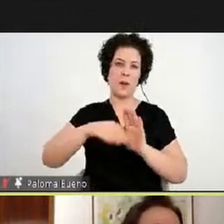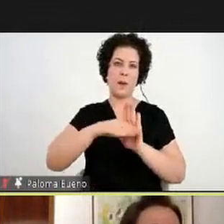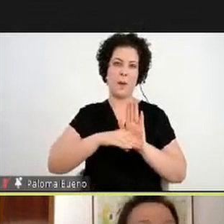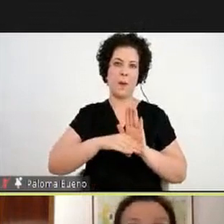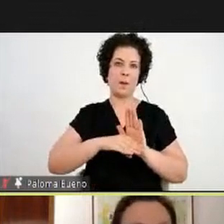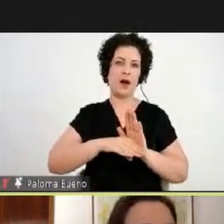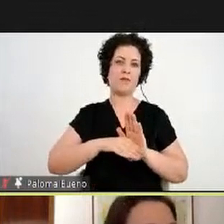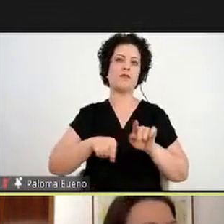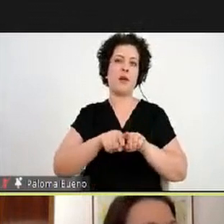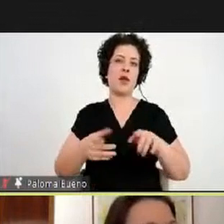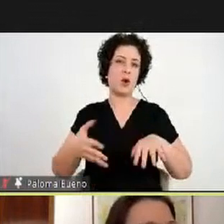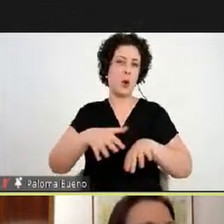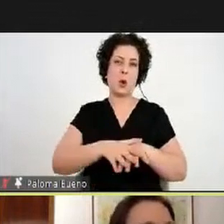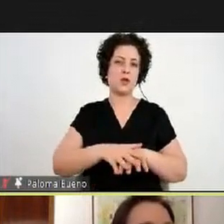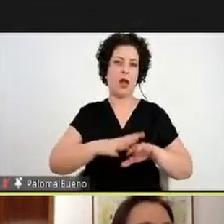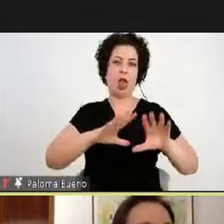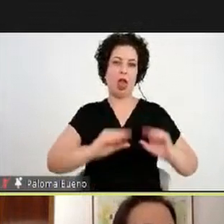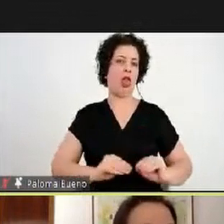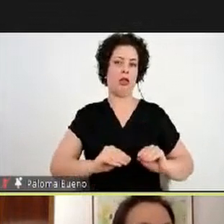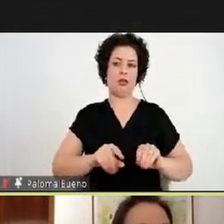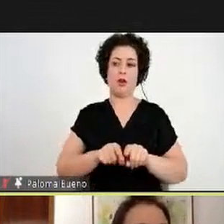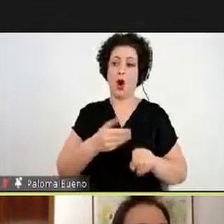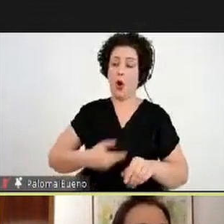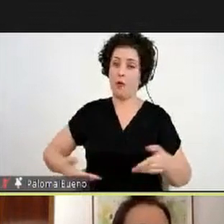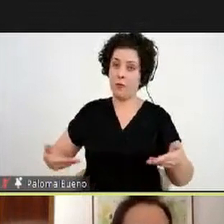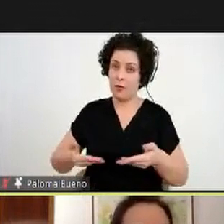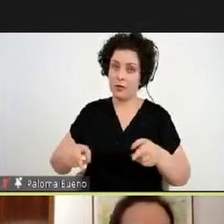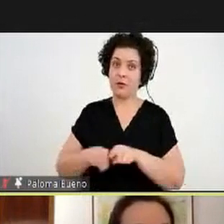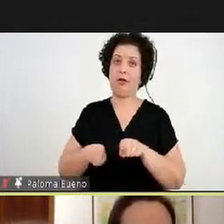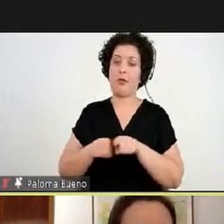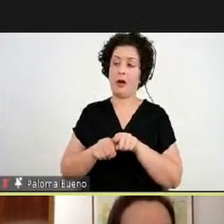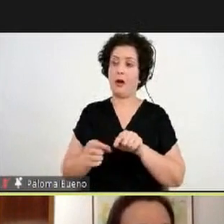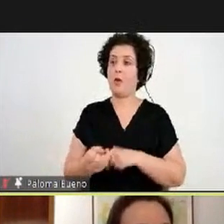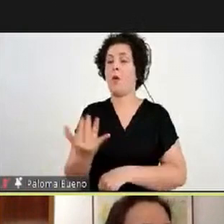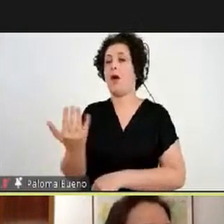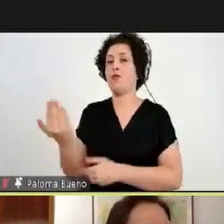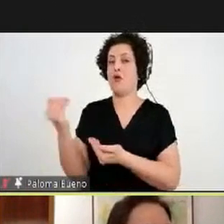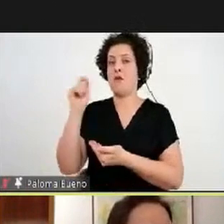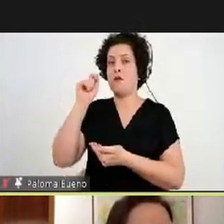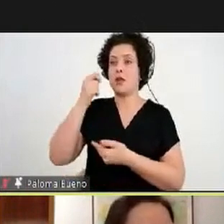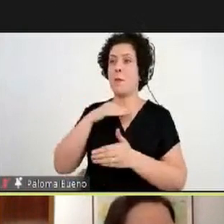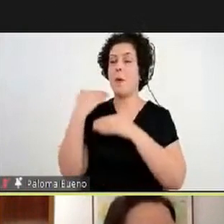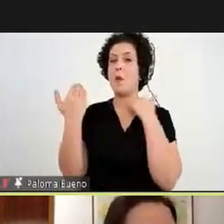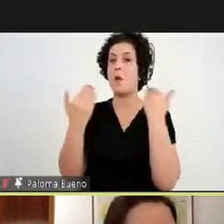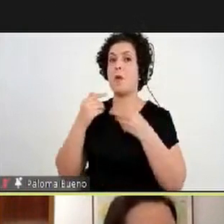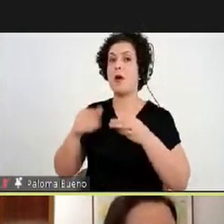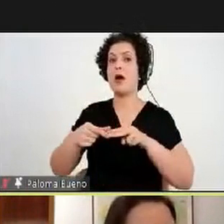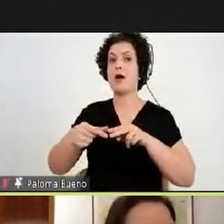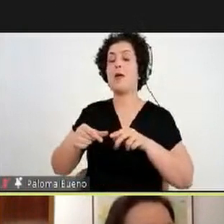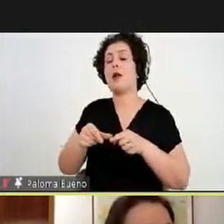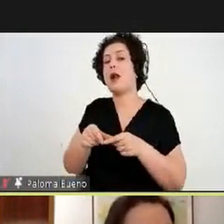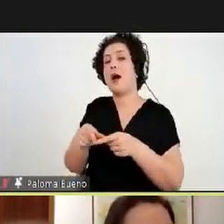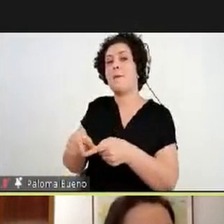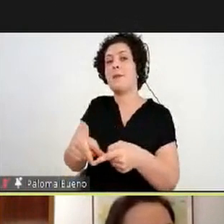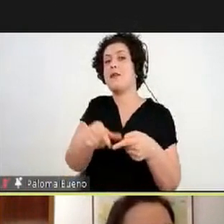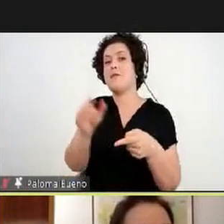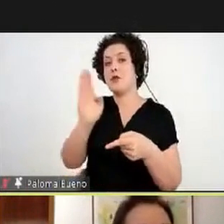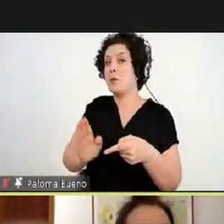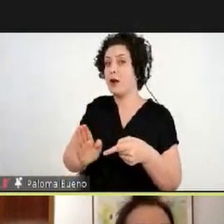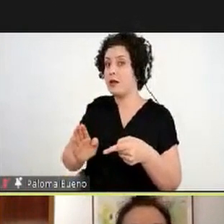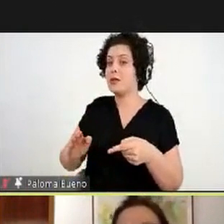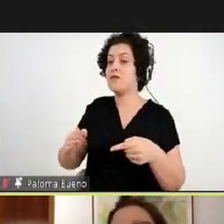inclusão nos governos atuais ou ainda sobre o número de jovens negros mortos na periferia das grandes cidades no Brasil